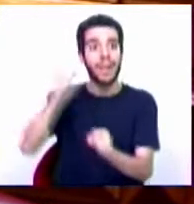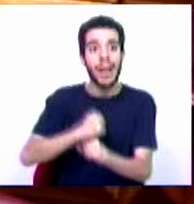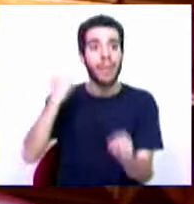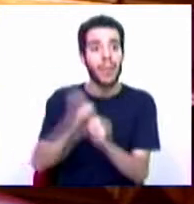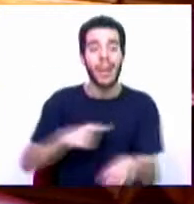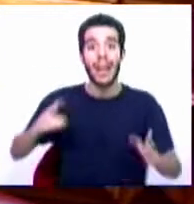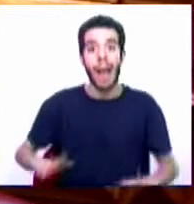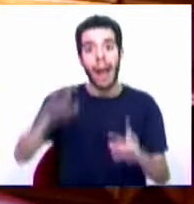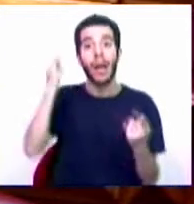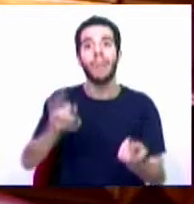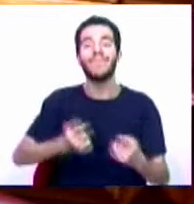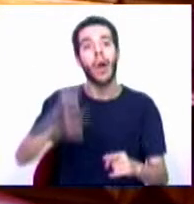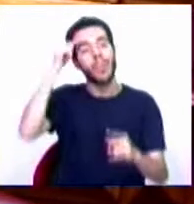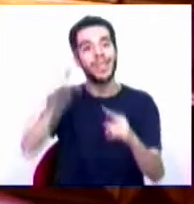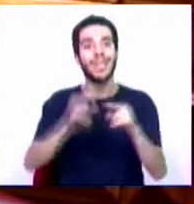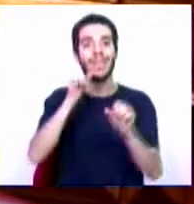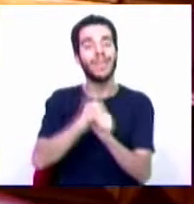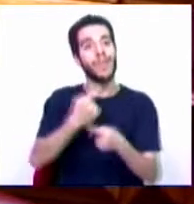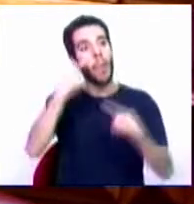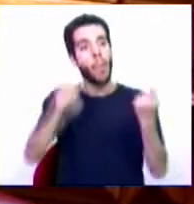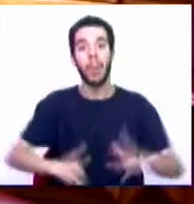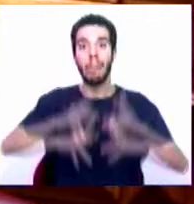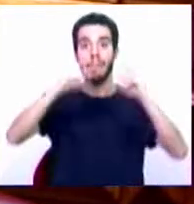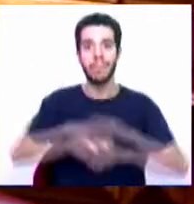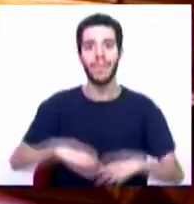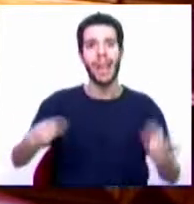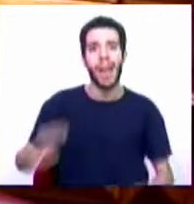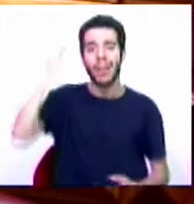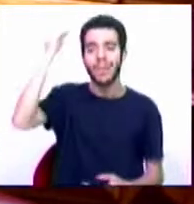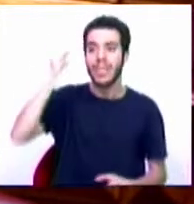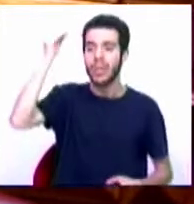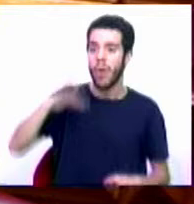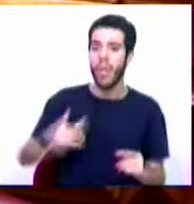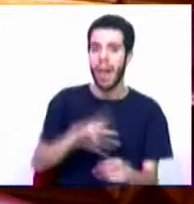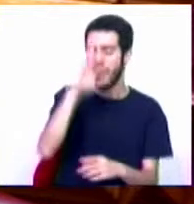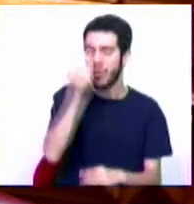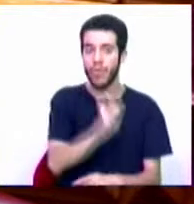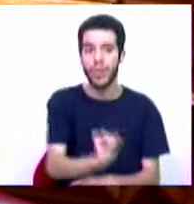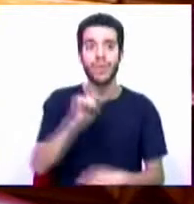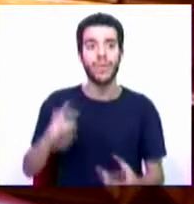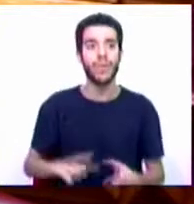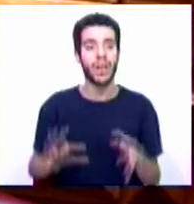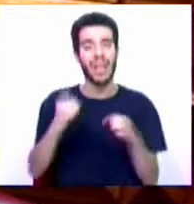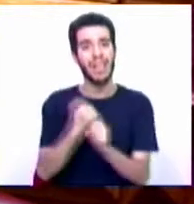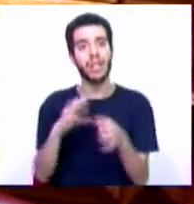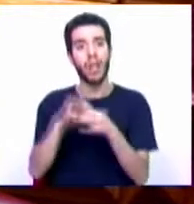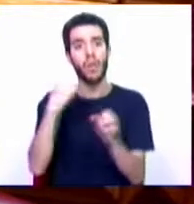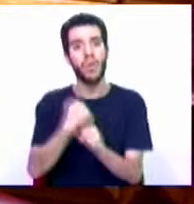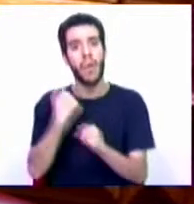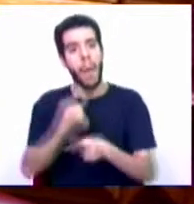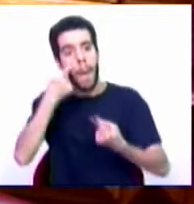a bem do serviço público. Deixa uma imensa saudade e a sua incansável dedicação ao serviço e à causa pública